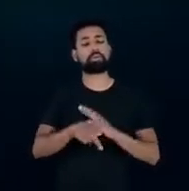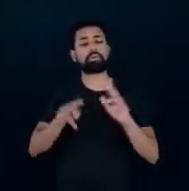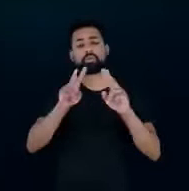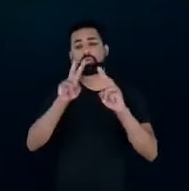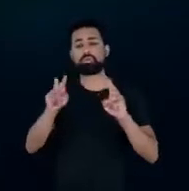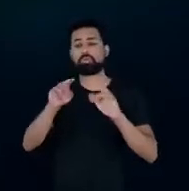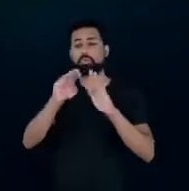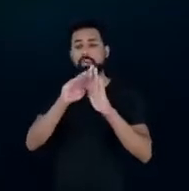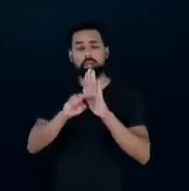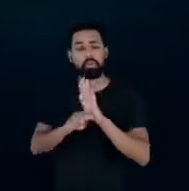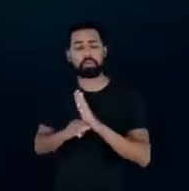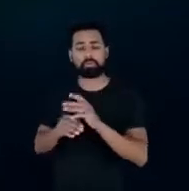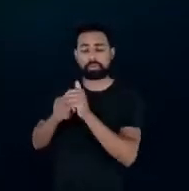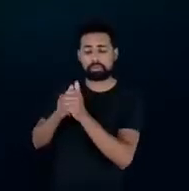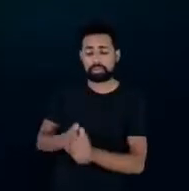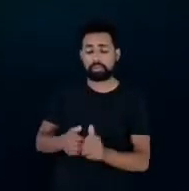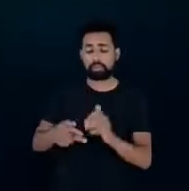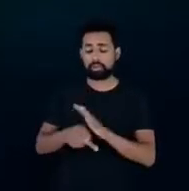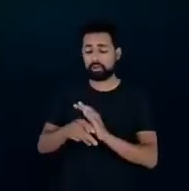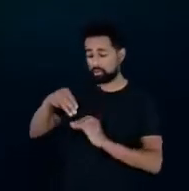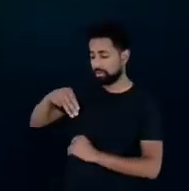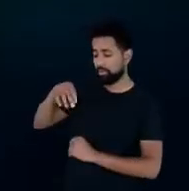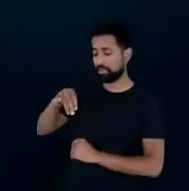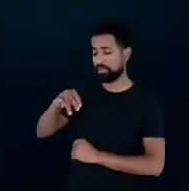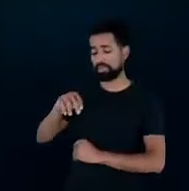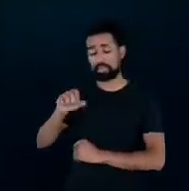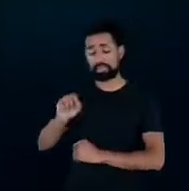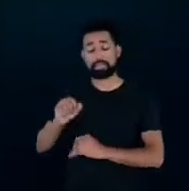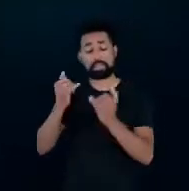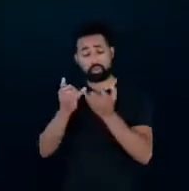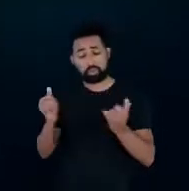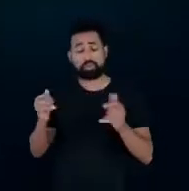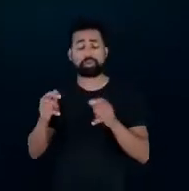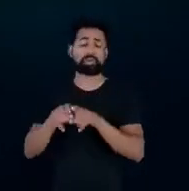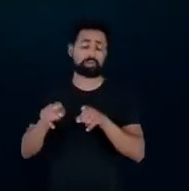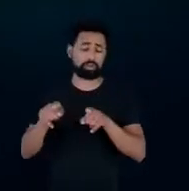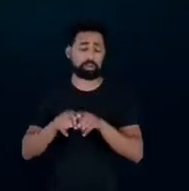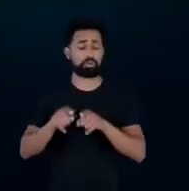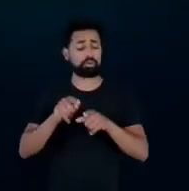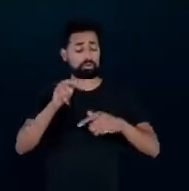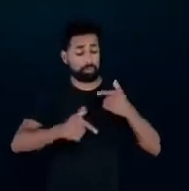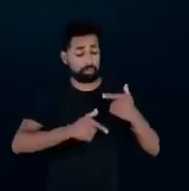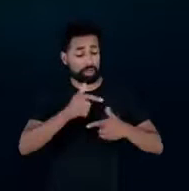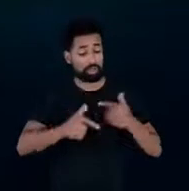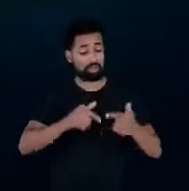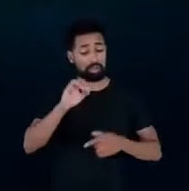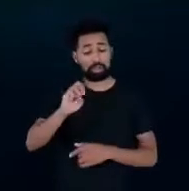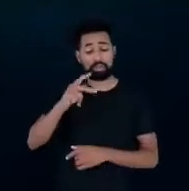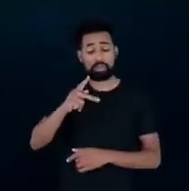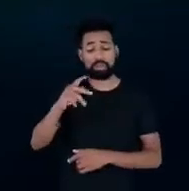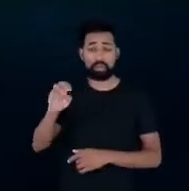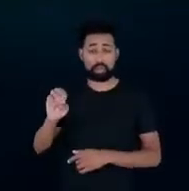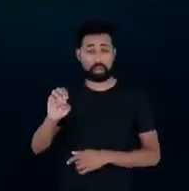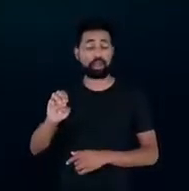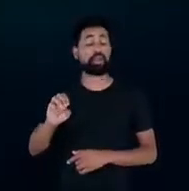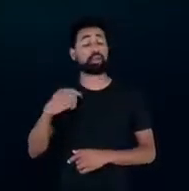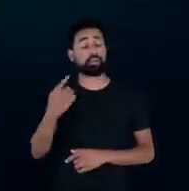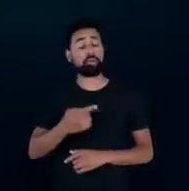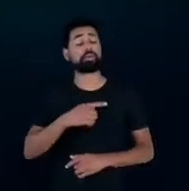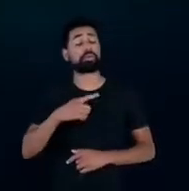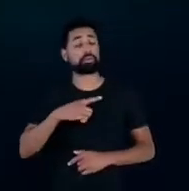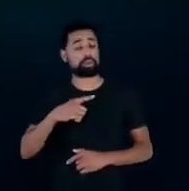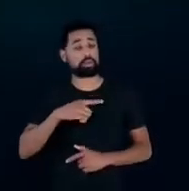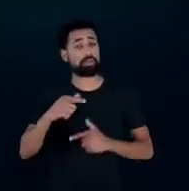Ministério de Minas e Energia, mas também com o trabalho da EPE, em que a gente tem um capítulo, um fascículo específico sobre eficiência